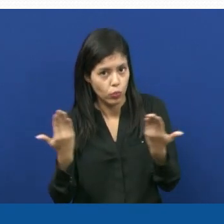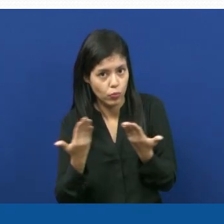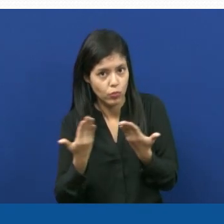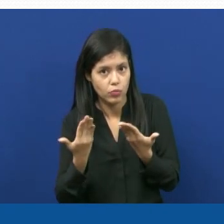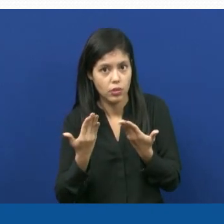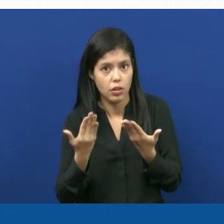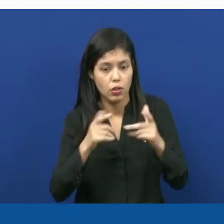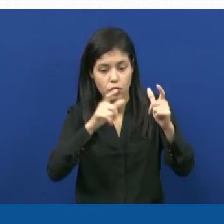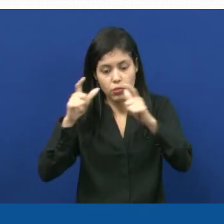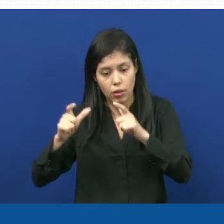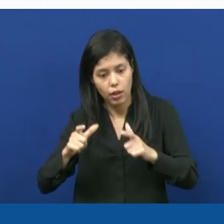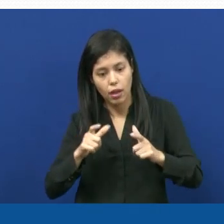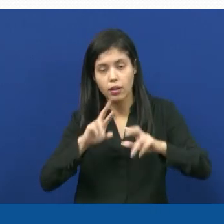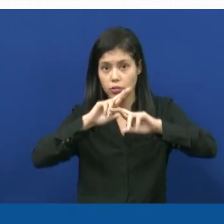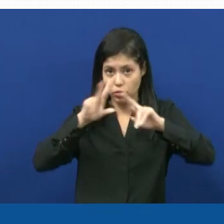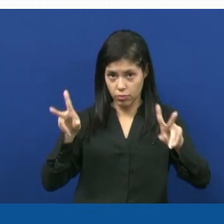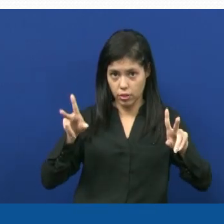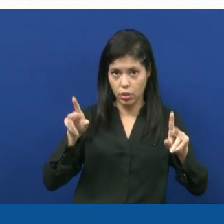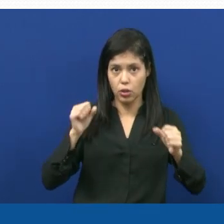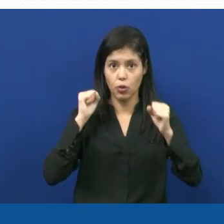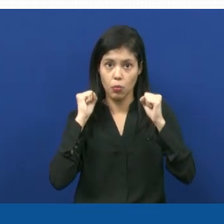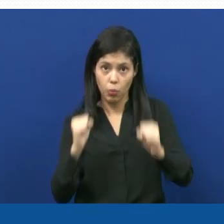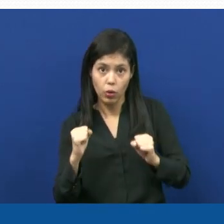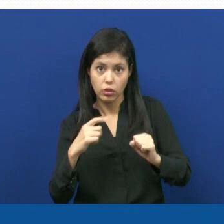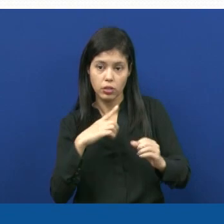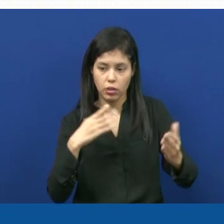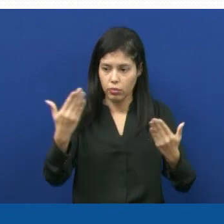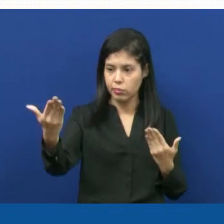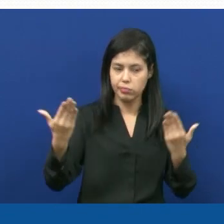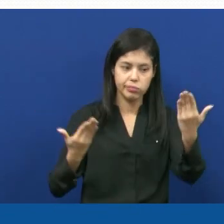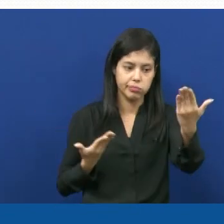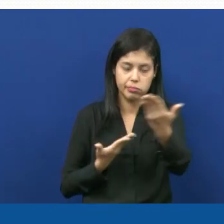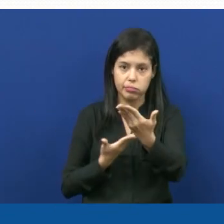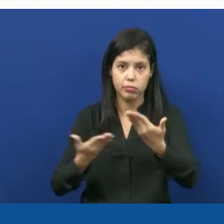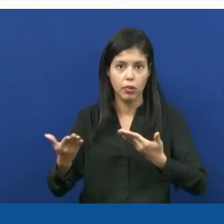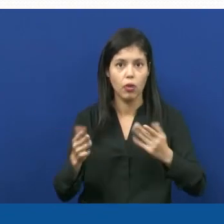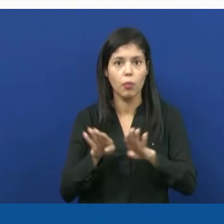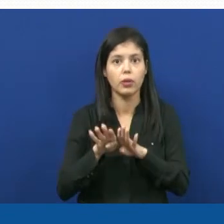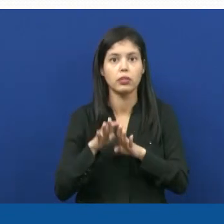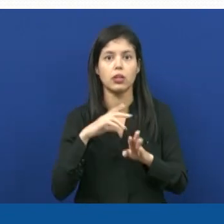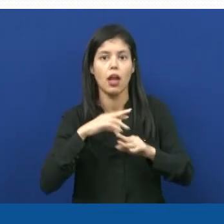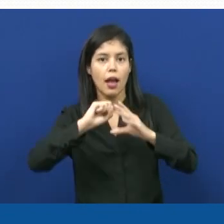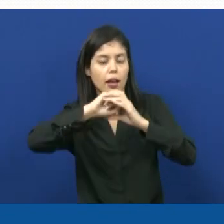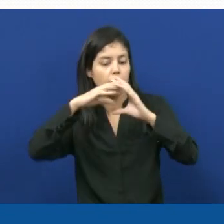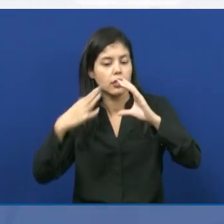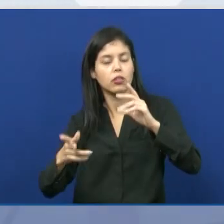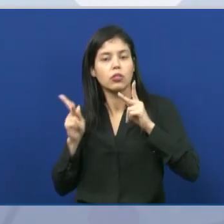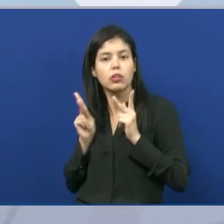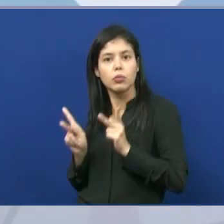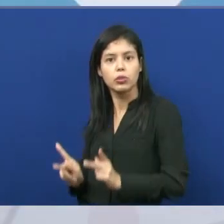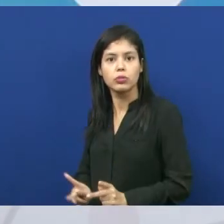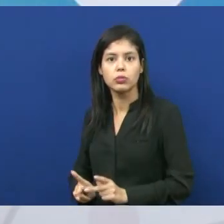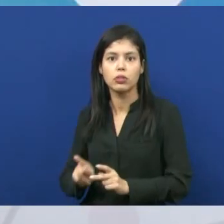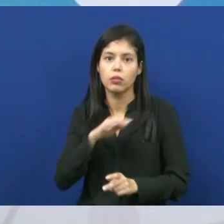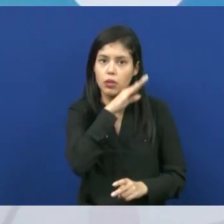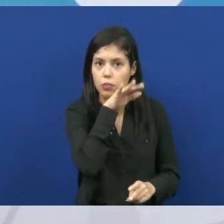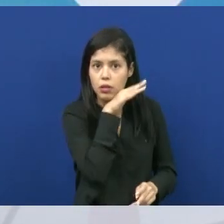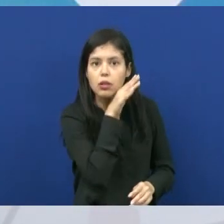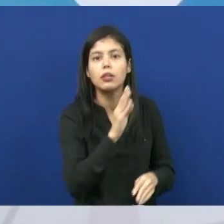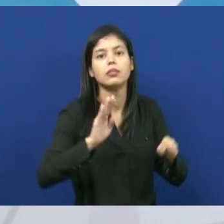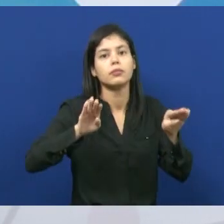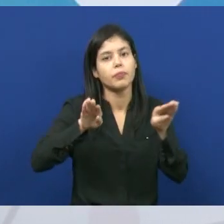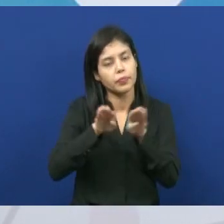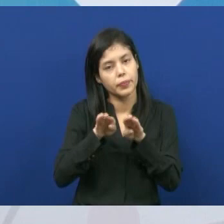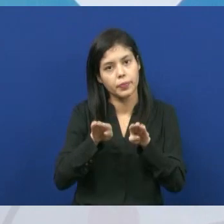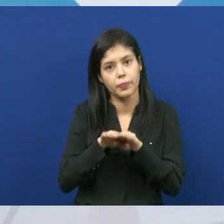de regiões distintas, podem ter relações entre si? Através das características do comportamento, através